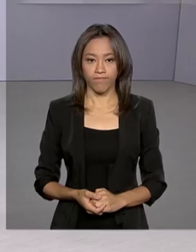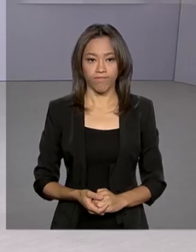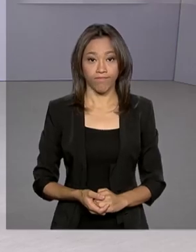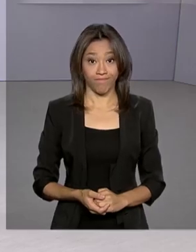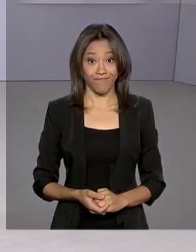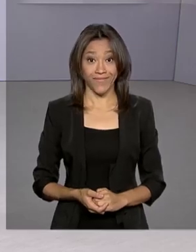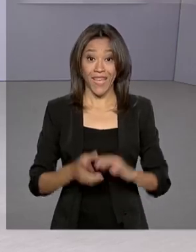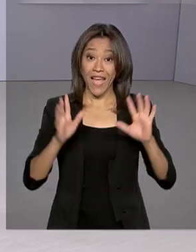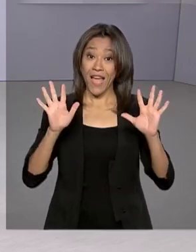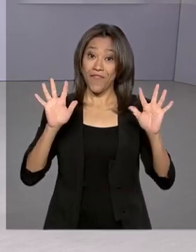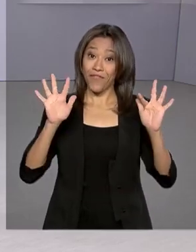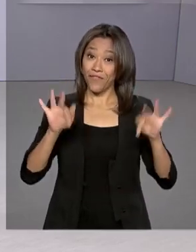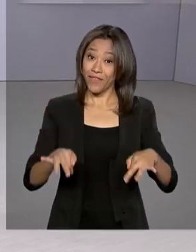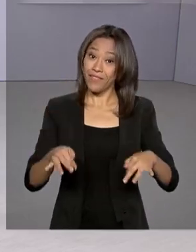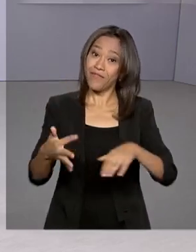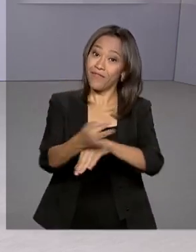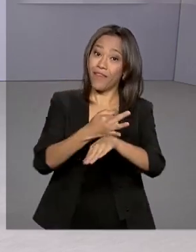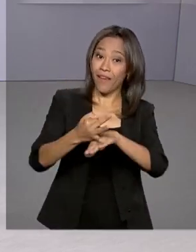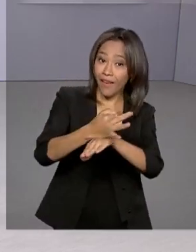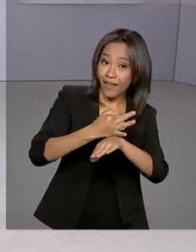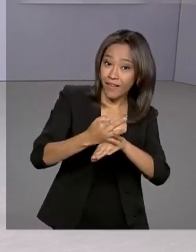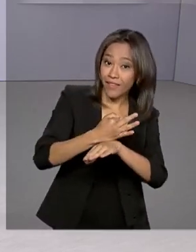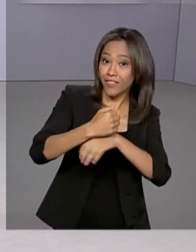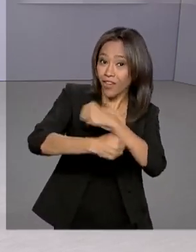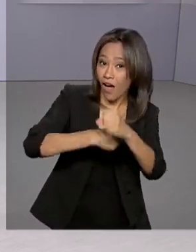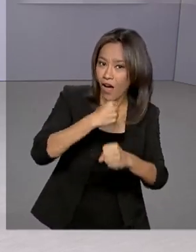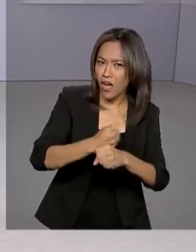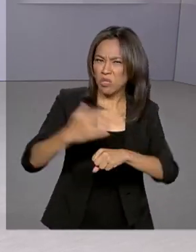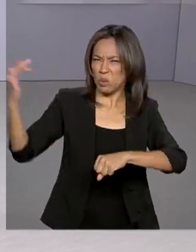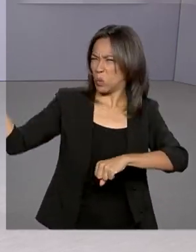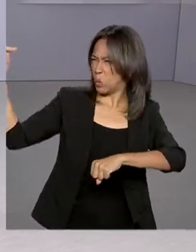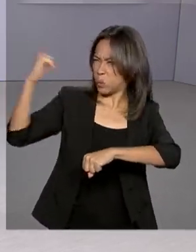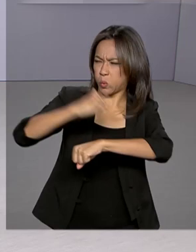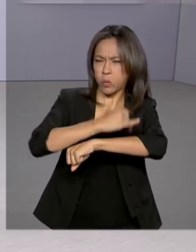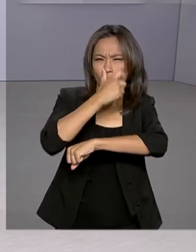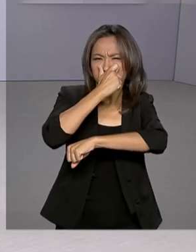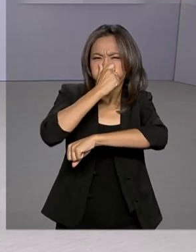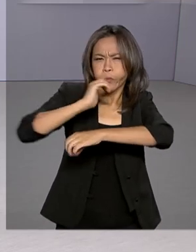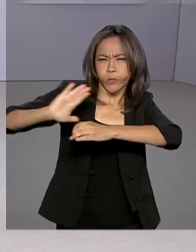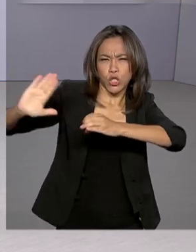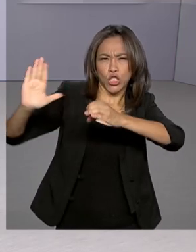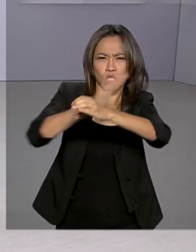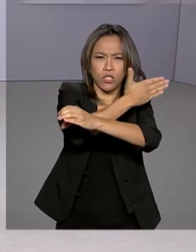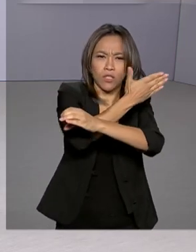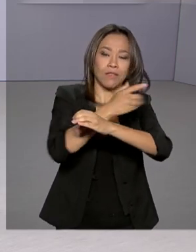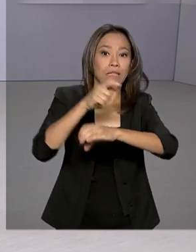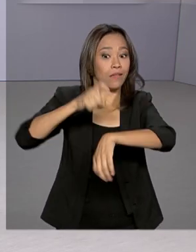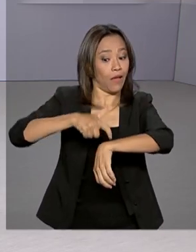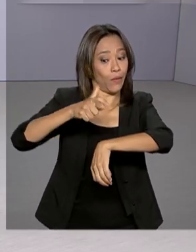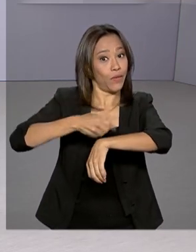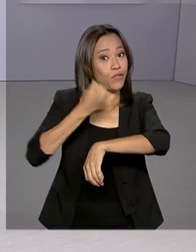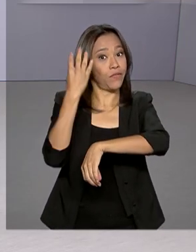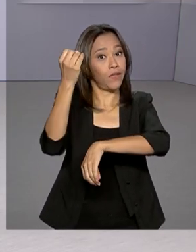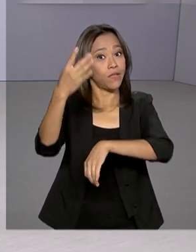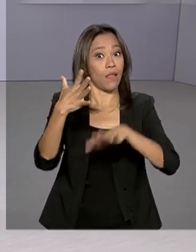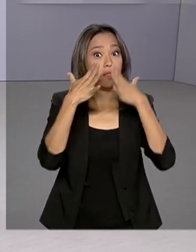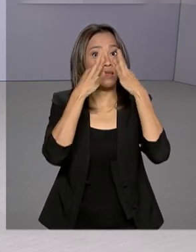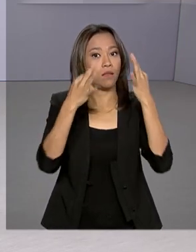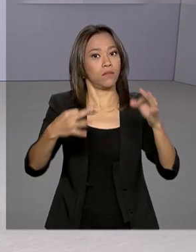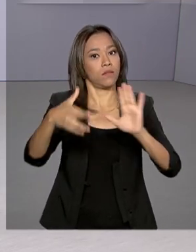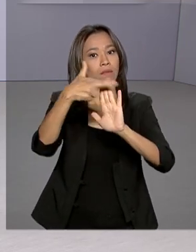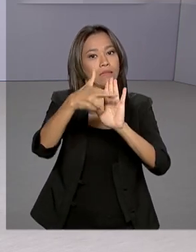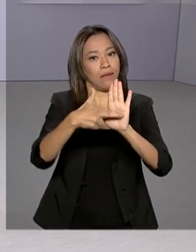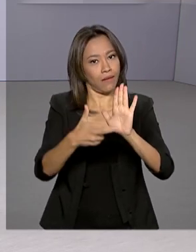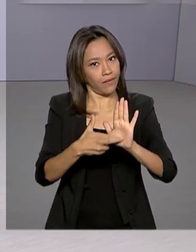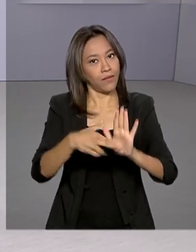Fim de ano tem férias e aeroportos geralmente lotados. E na hora de viajar, é bom ficar atento às regras e